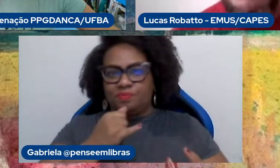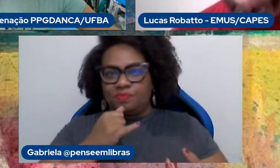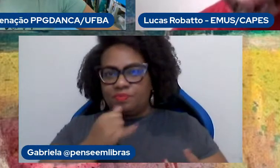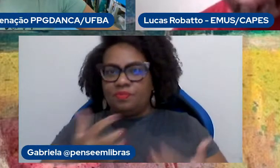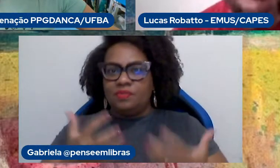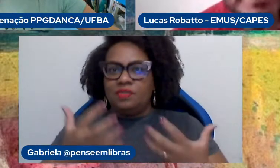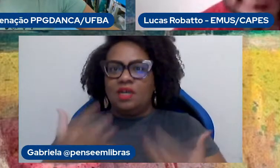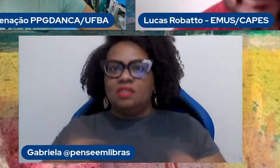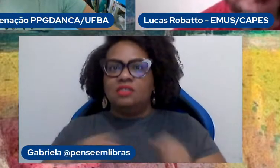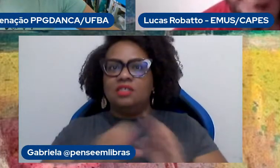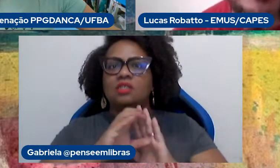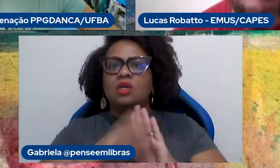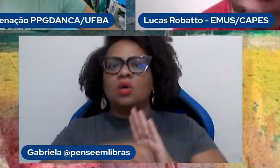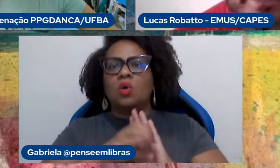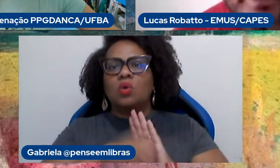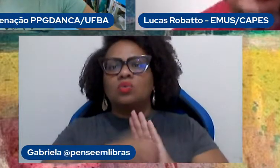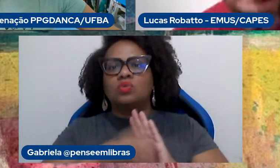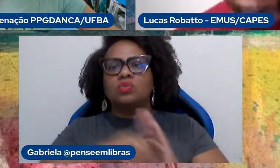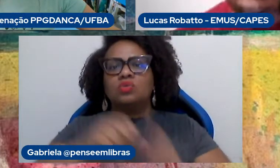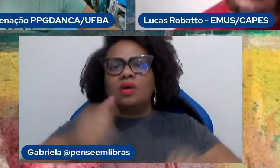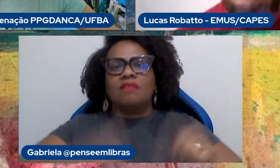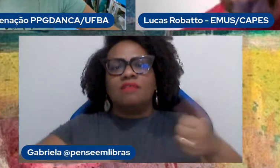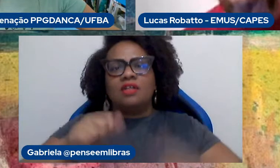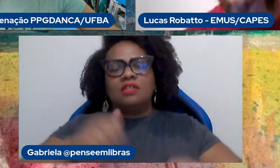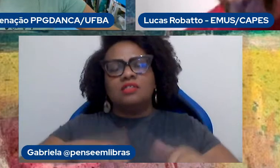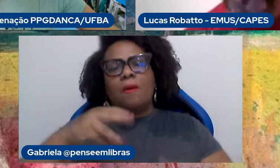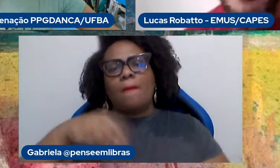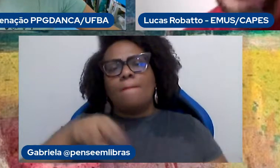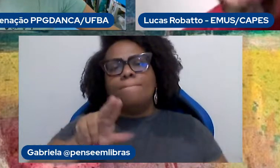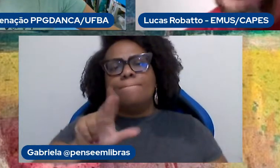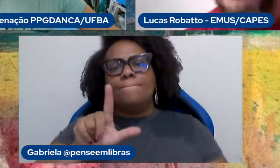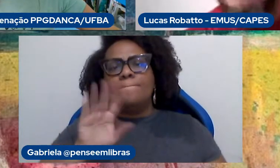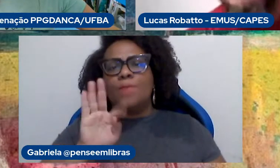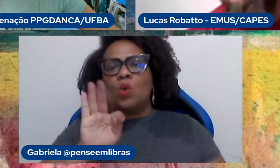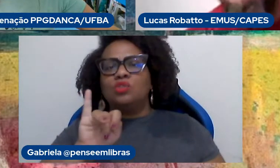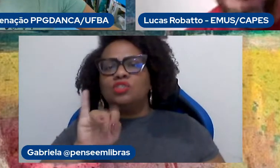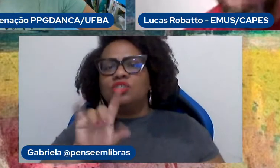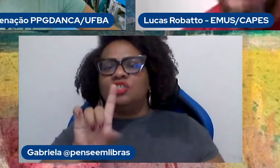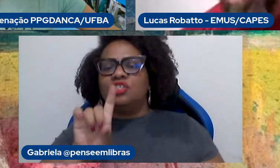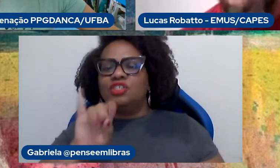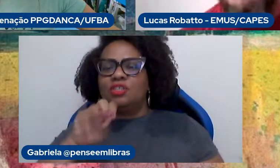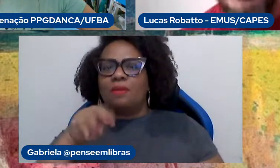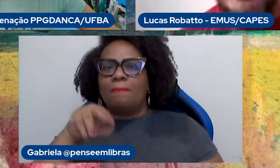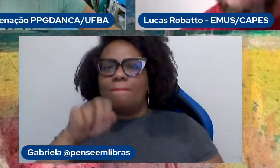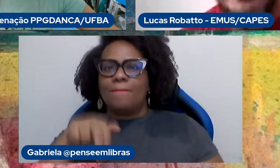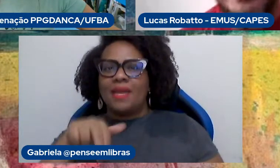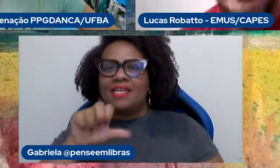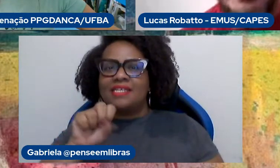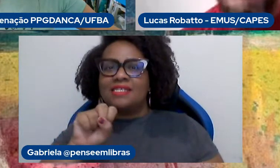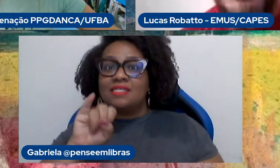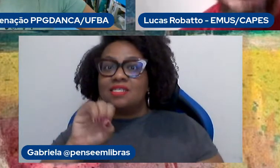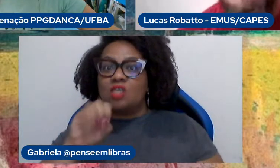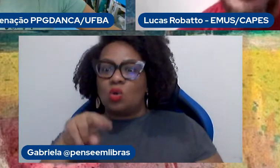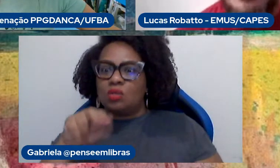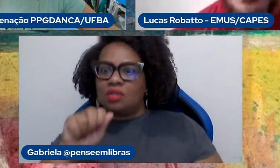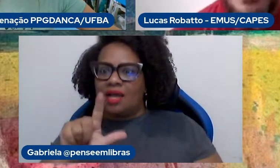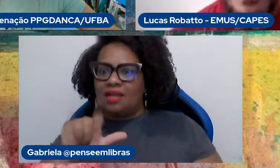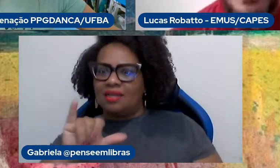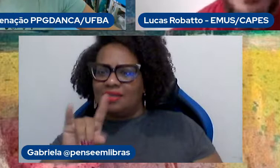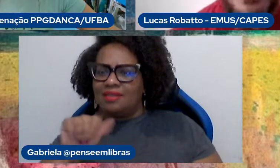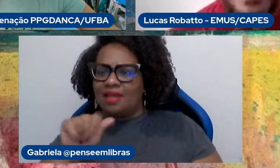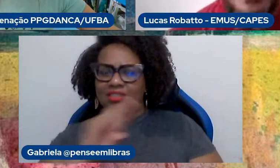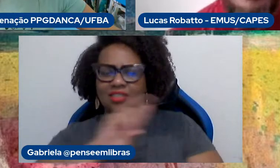multidimensionalidade na avaliação. Essa é uma das grandes mudanças, digamos assim, que foram implementadas, já começaram a ser